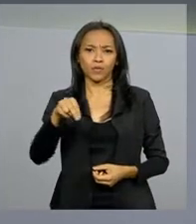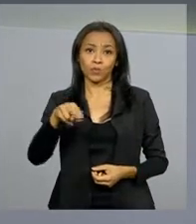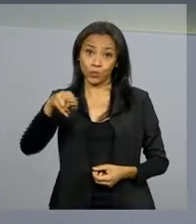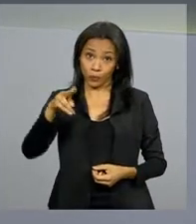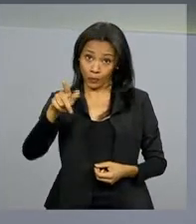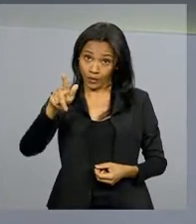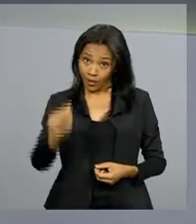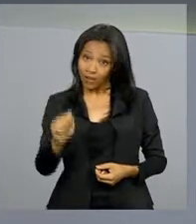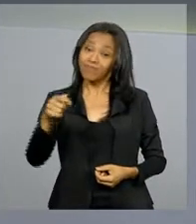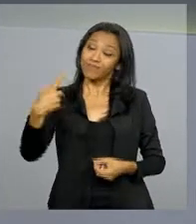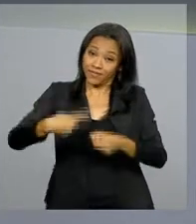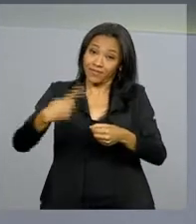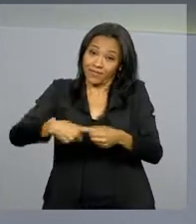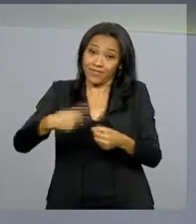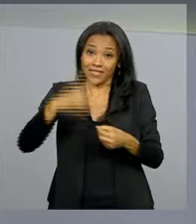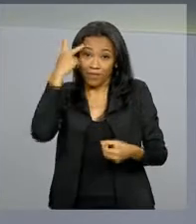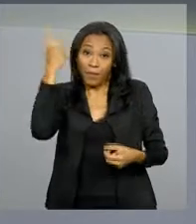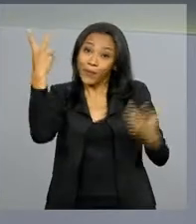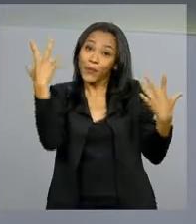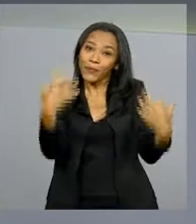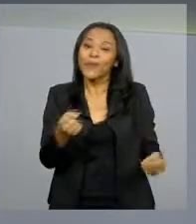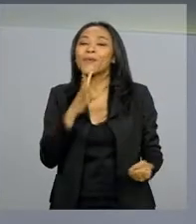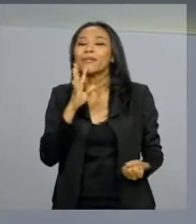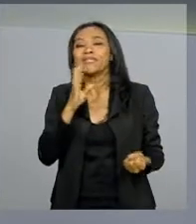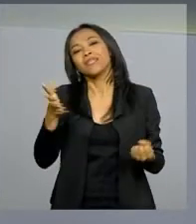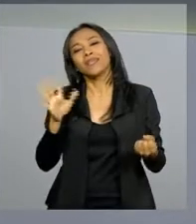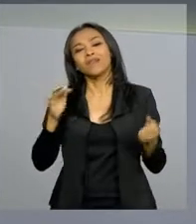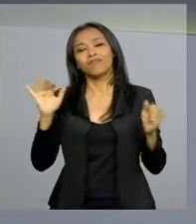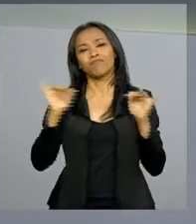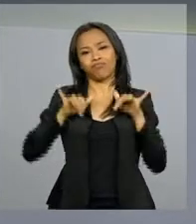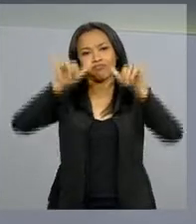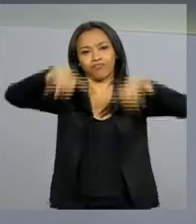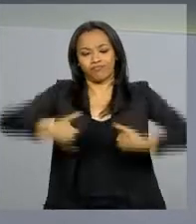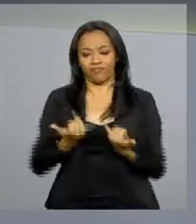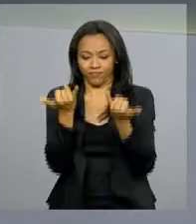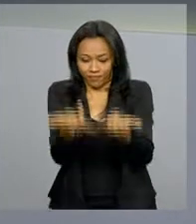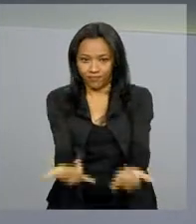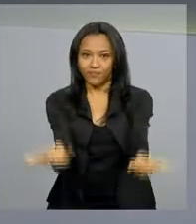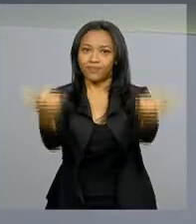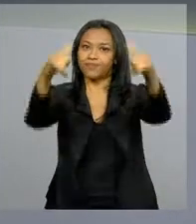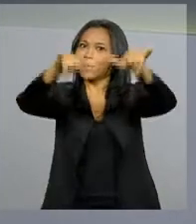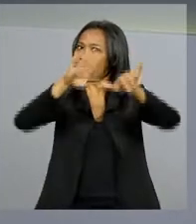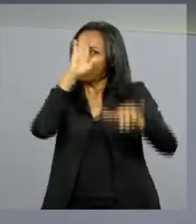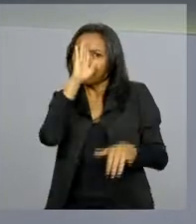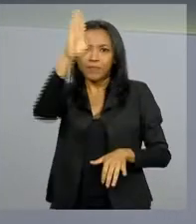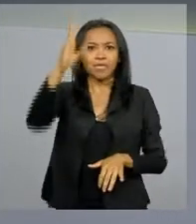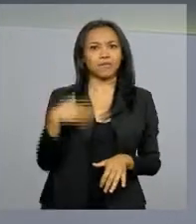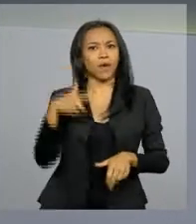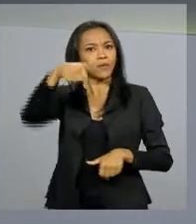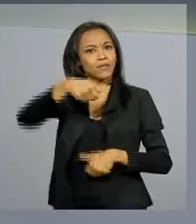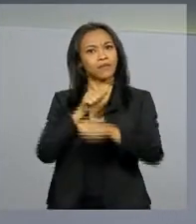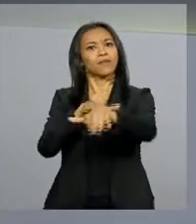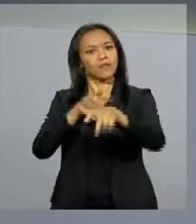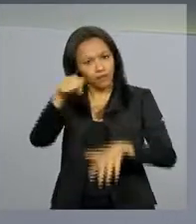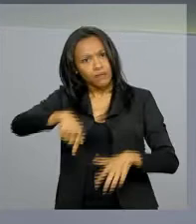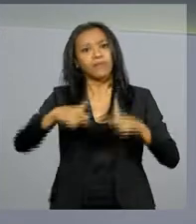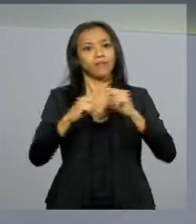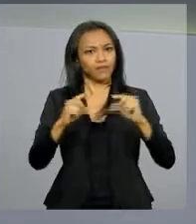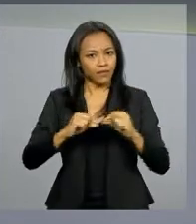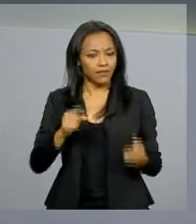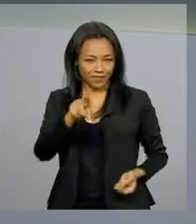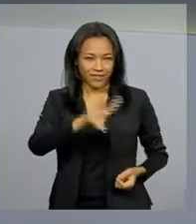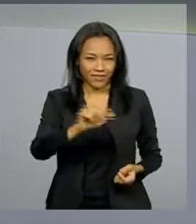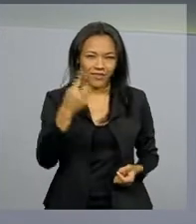muito especial, a Esquadrilha da Fumaça. O grupo é uma das principais atrações do desfile de 7 de setembro aqui em Brasília.